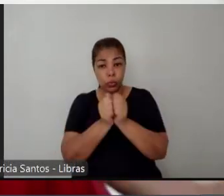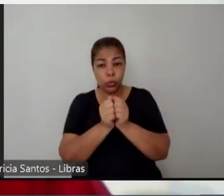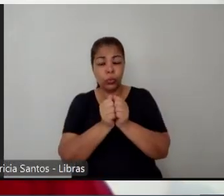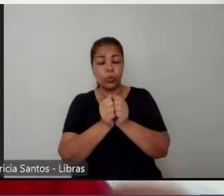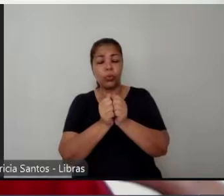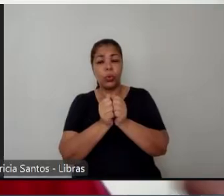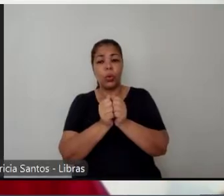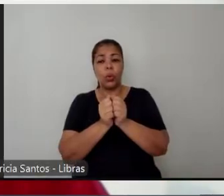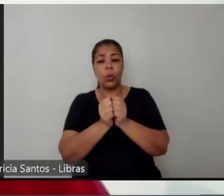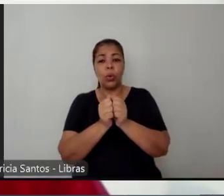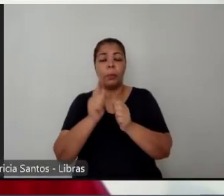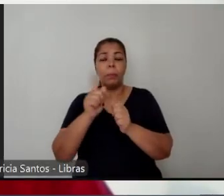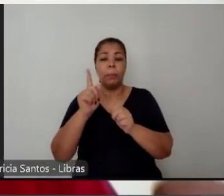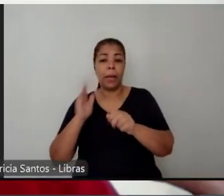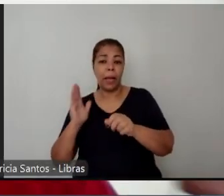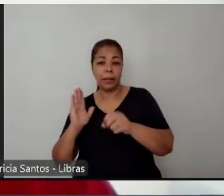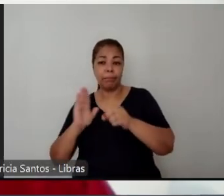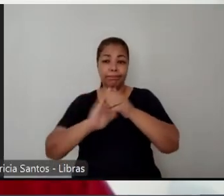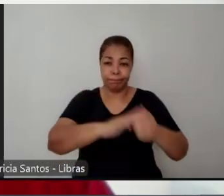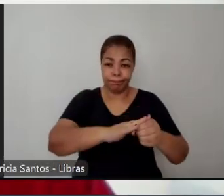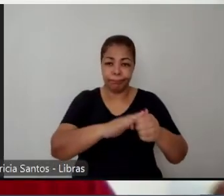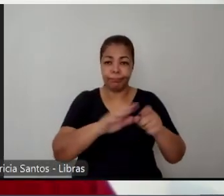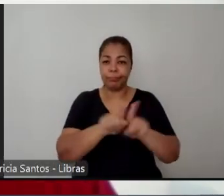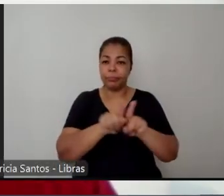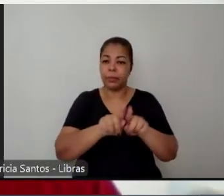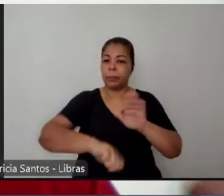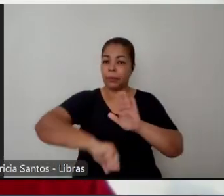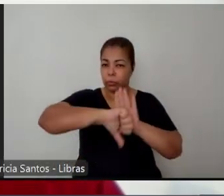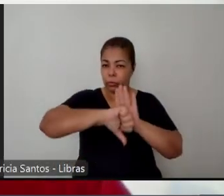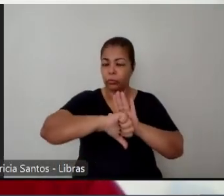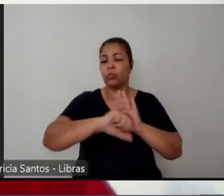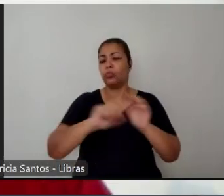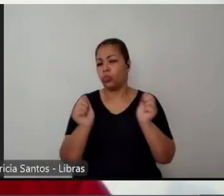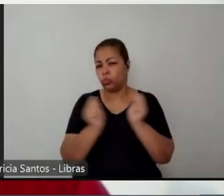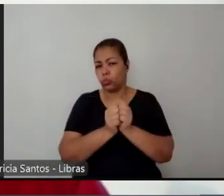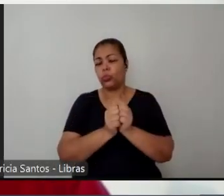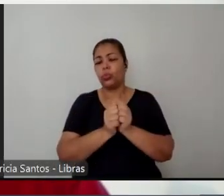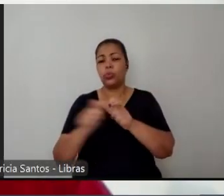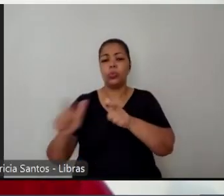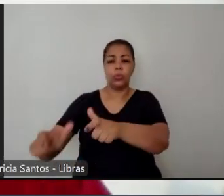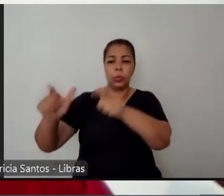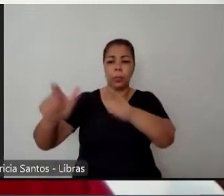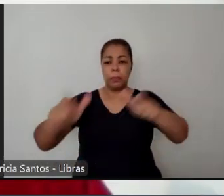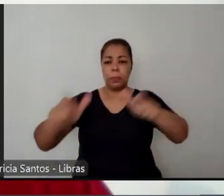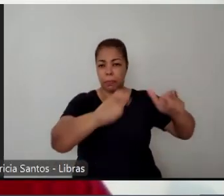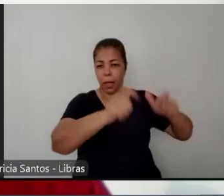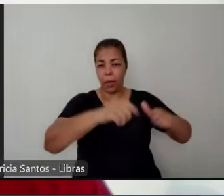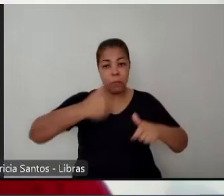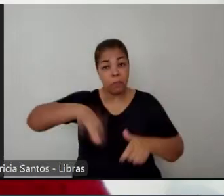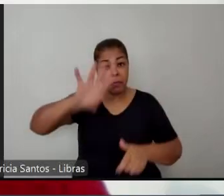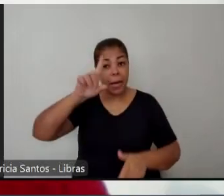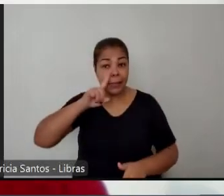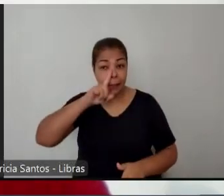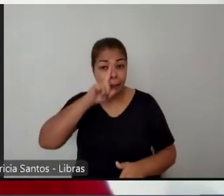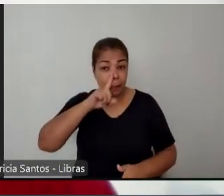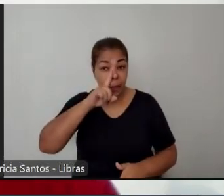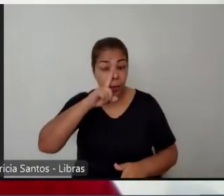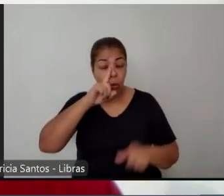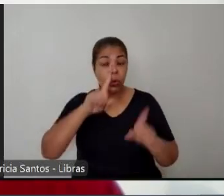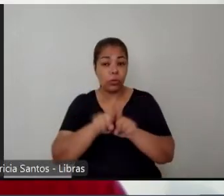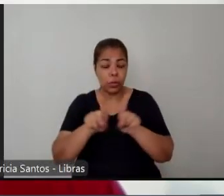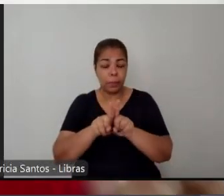para atuar nos bairros justamente vistos como perigosos, que são esses bairros em formação,